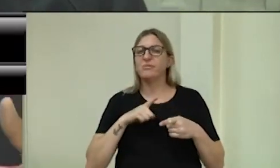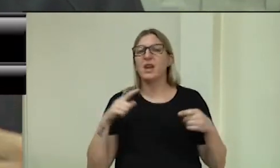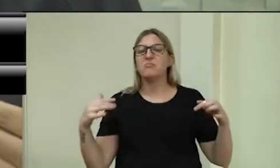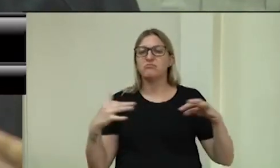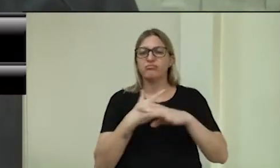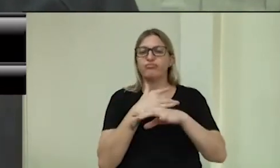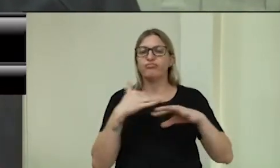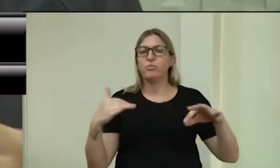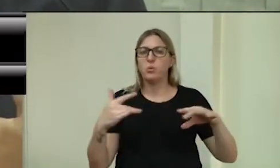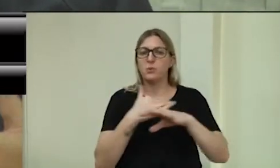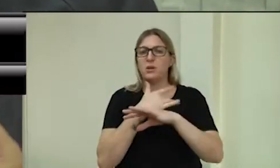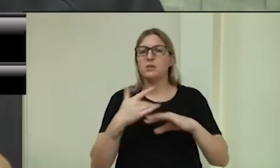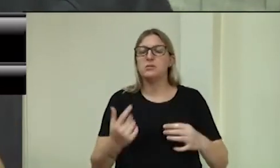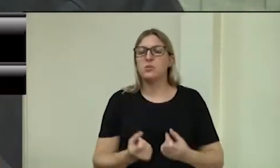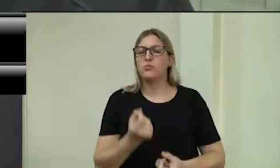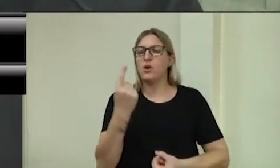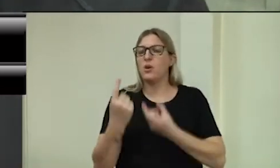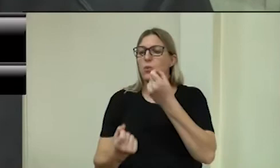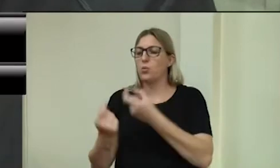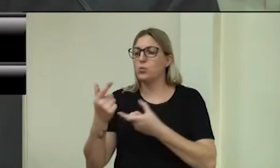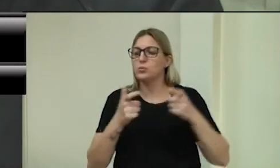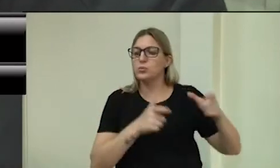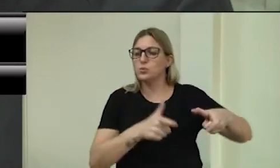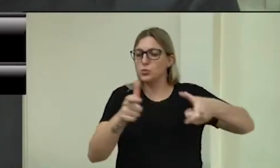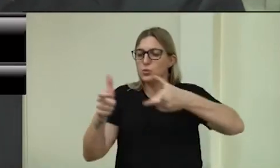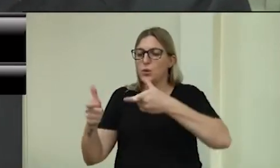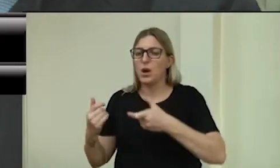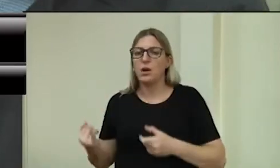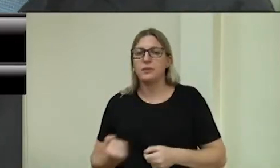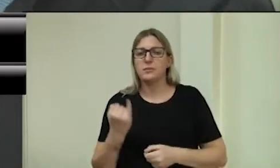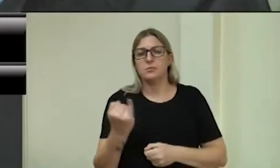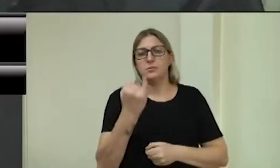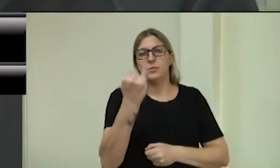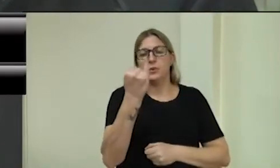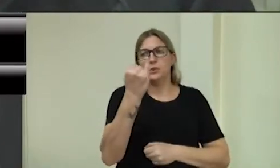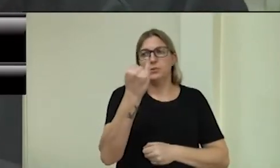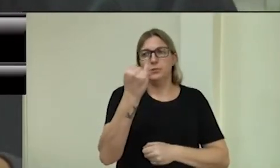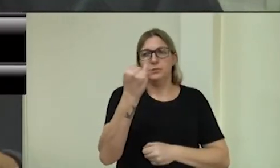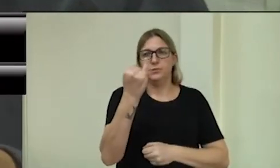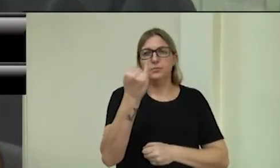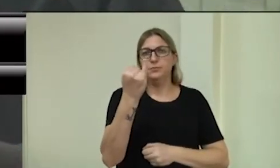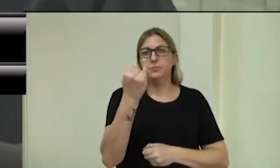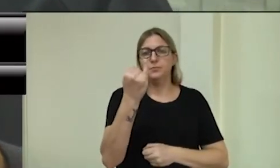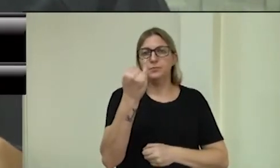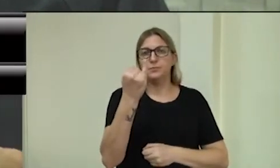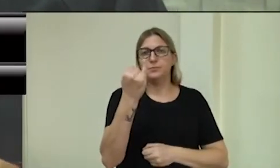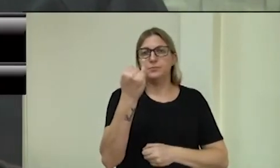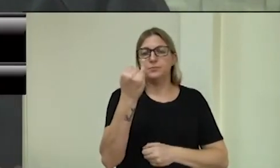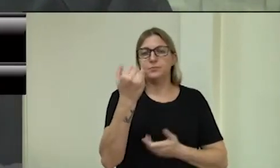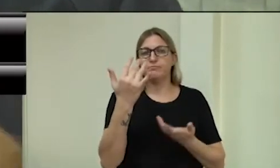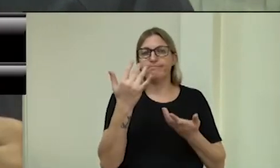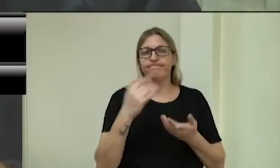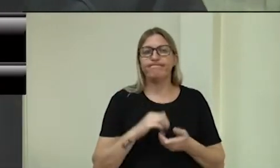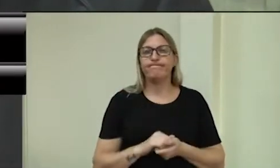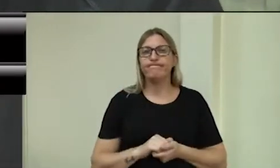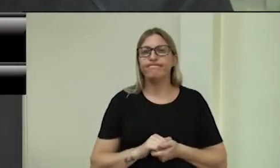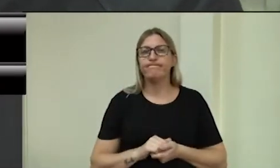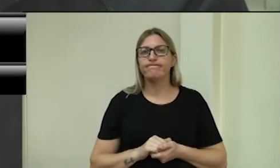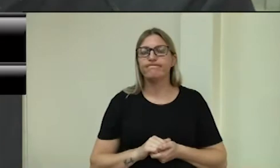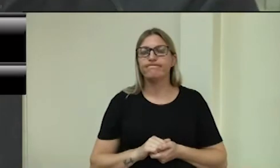determinados pontos que são importantes e muito, digamos assim,